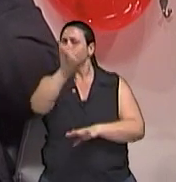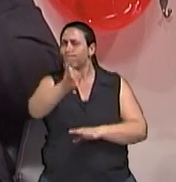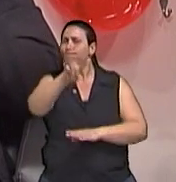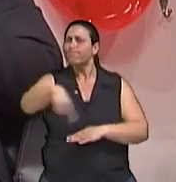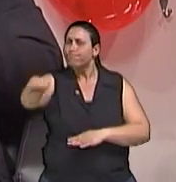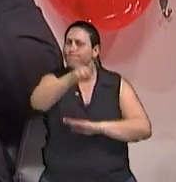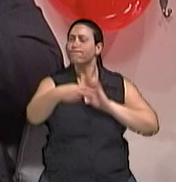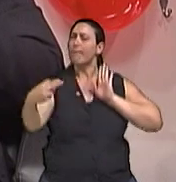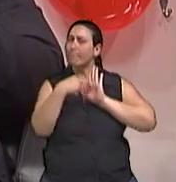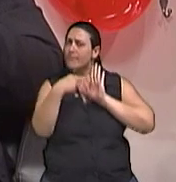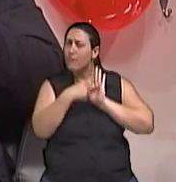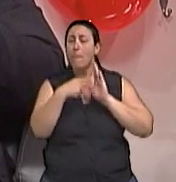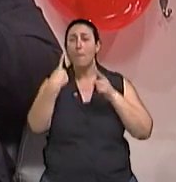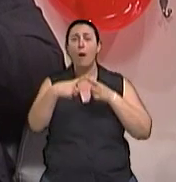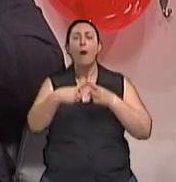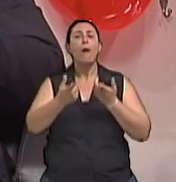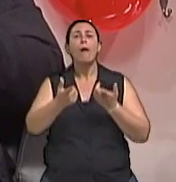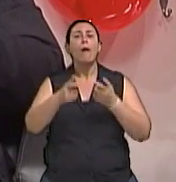telespectador,